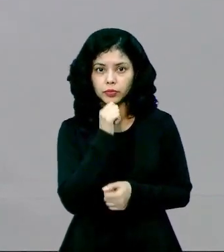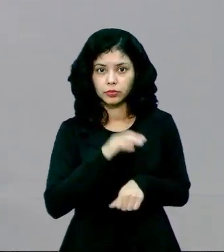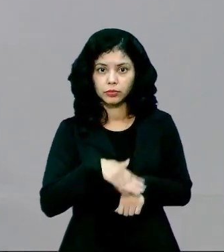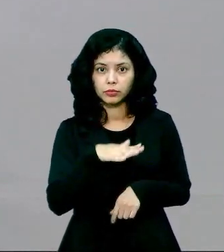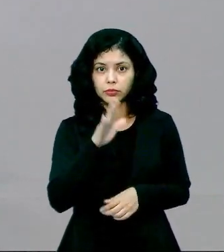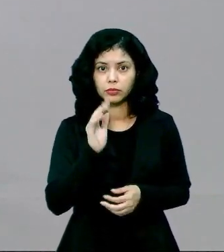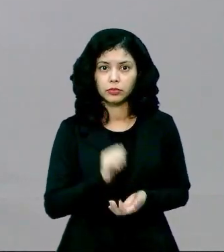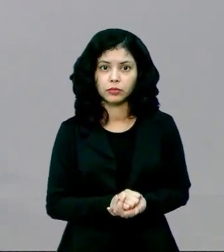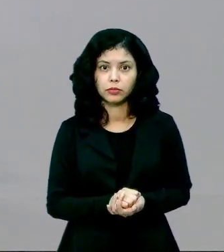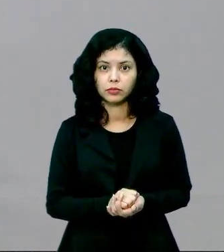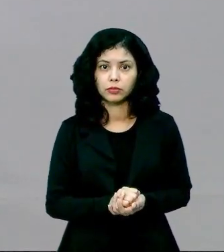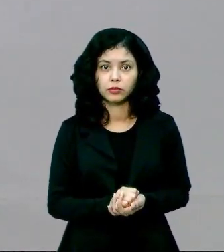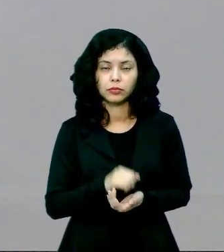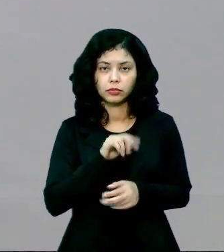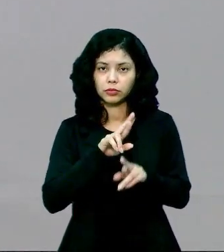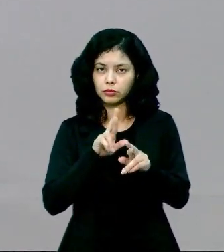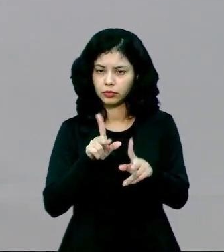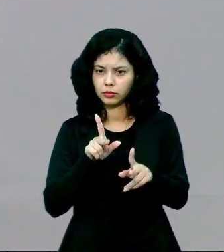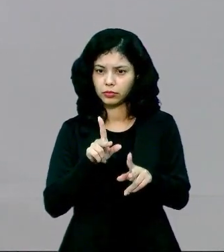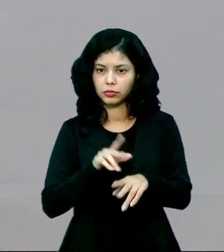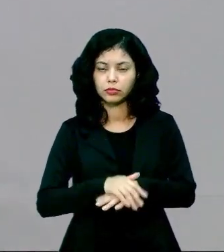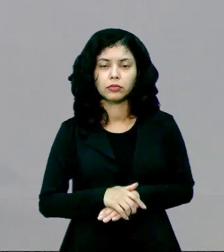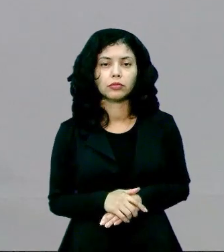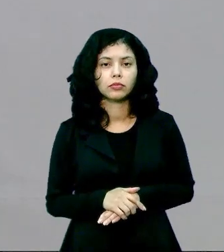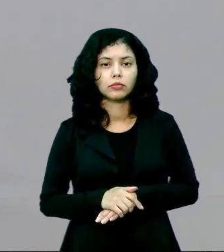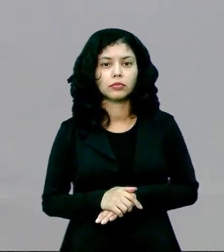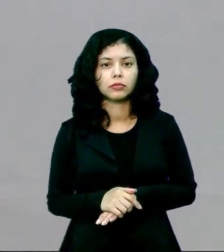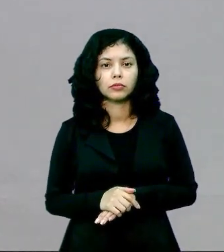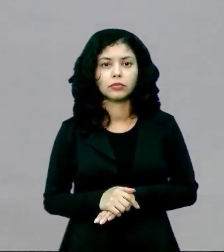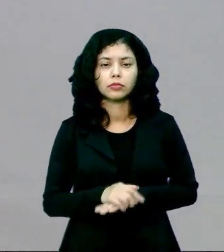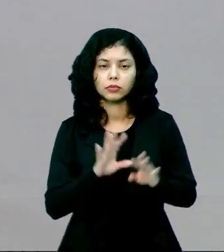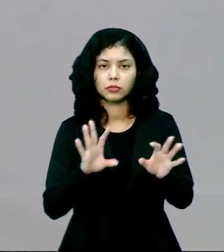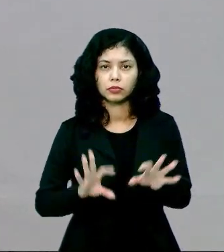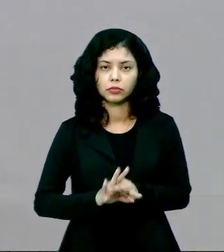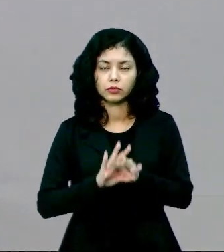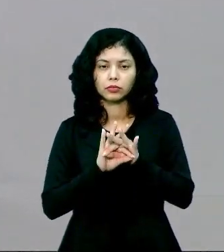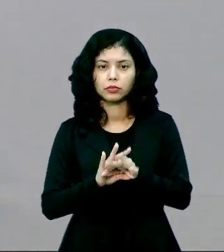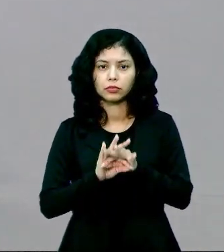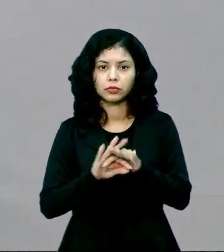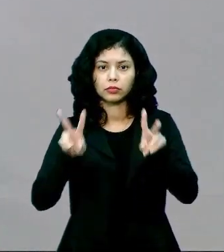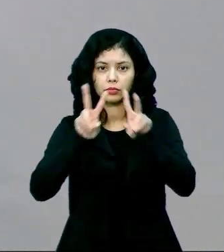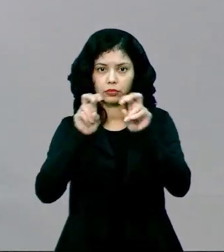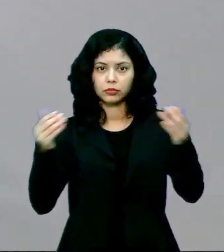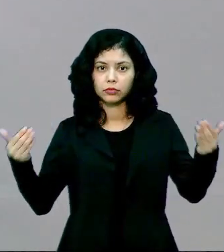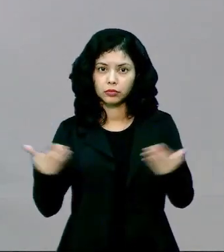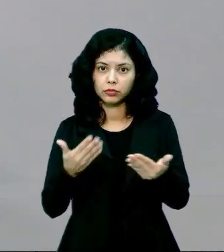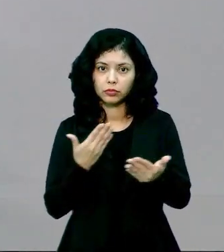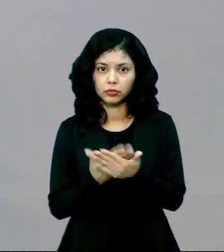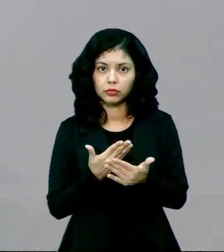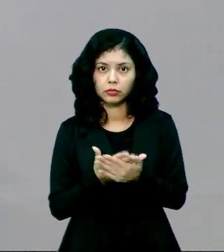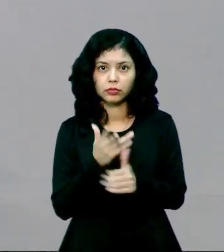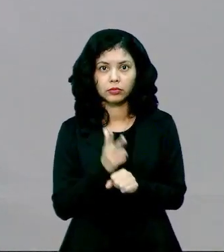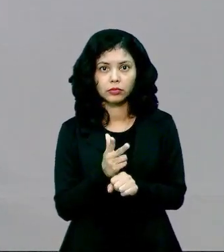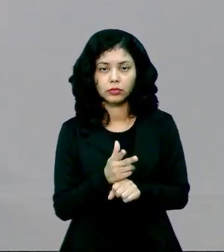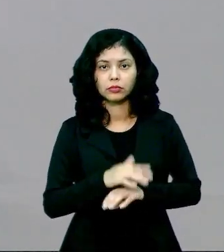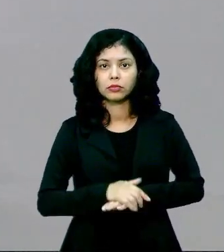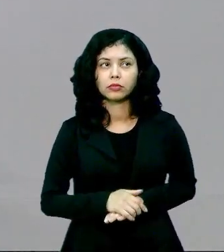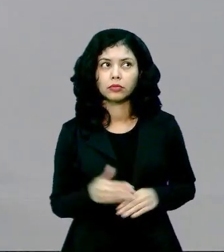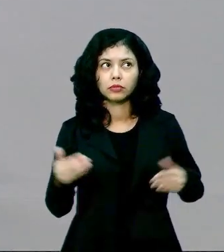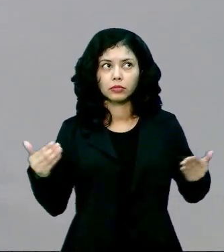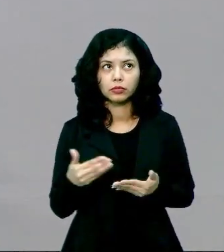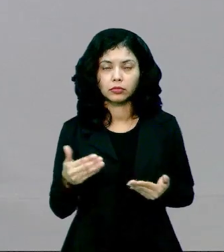ainda mais indiferença. Relações de gênero foi a temática desta nossa videoaula.